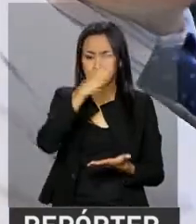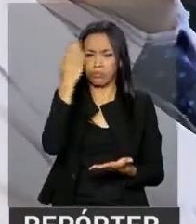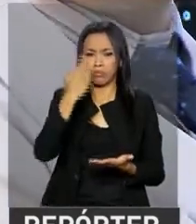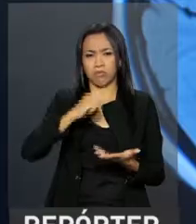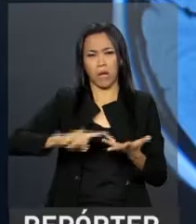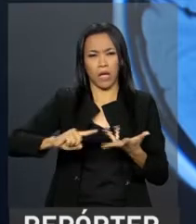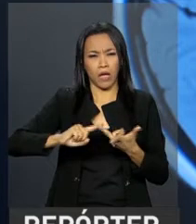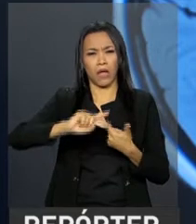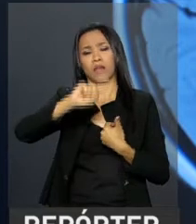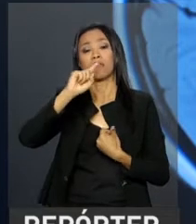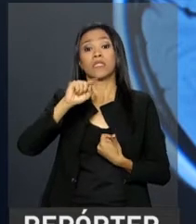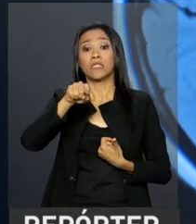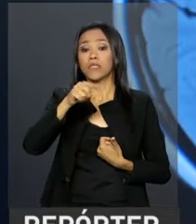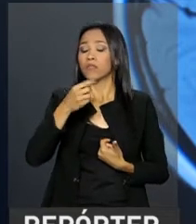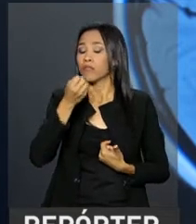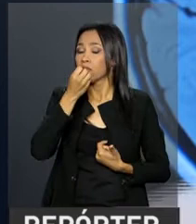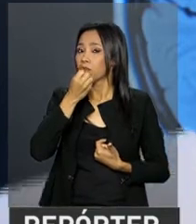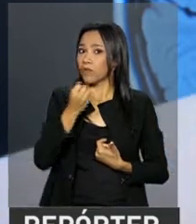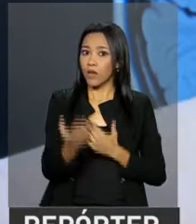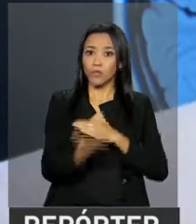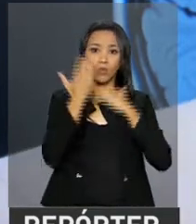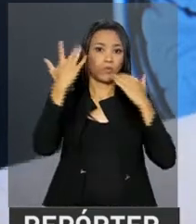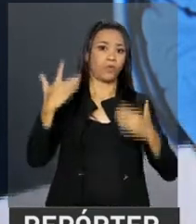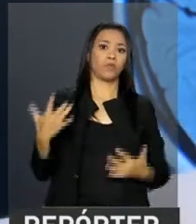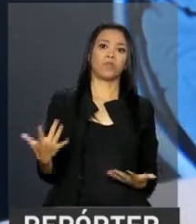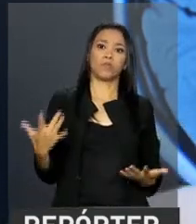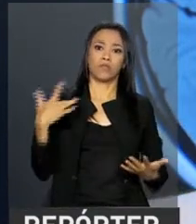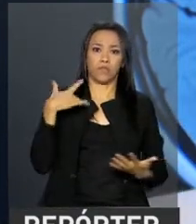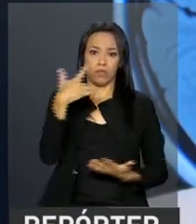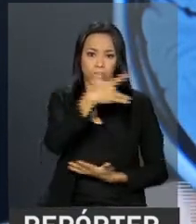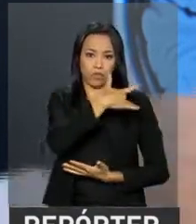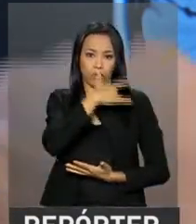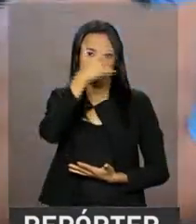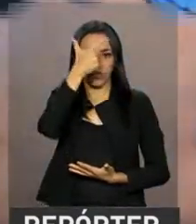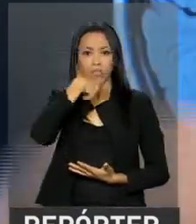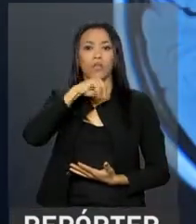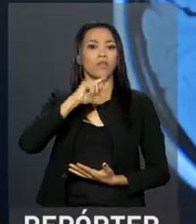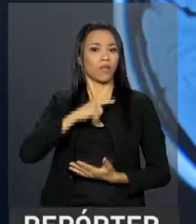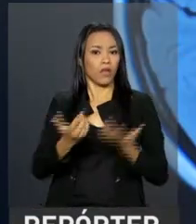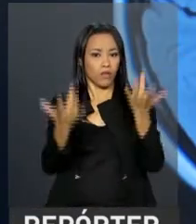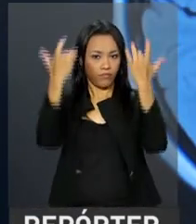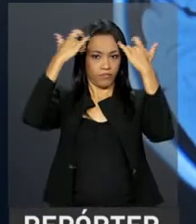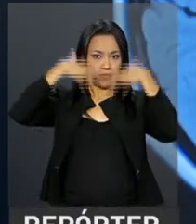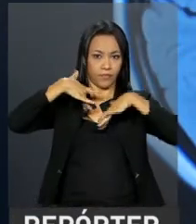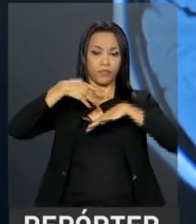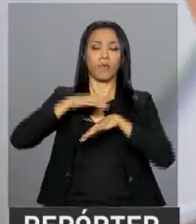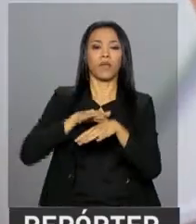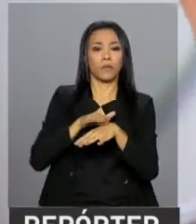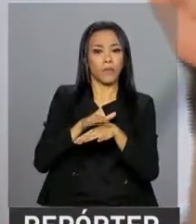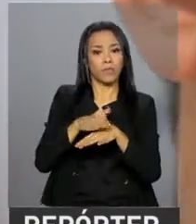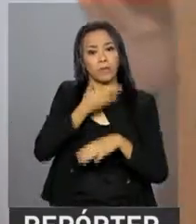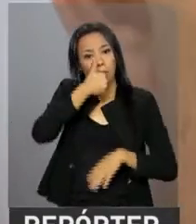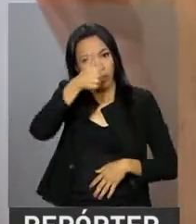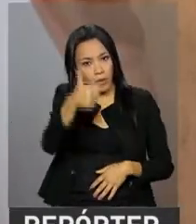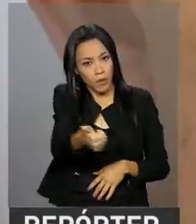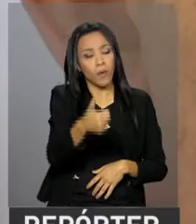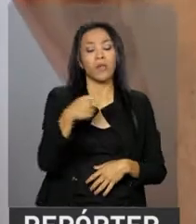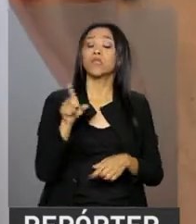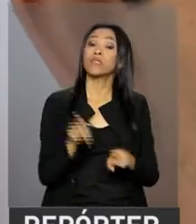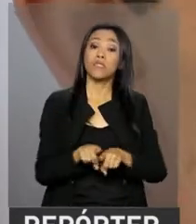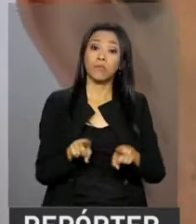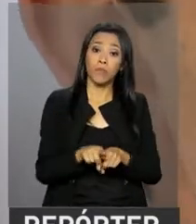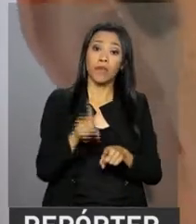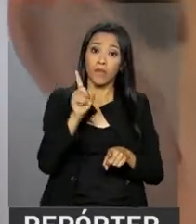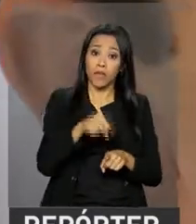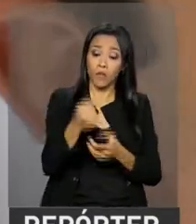esclerose múltipla é um ganho de qualidade de vida enorme para os pacientes. Além disso, melhora a adesão ao tratamento, o que aumenta a